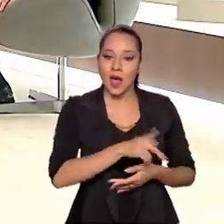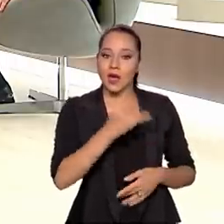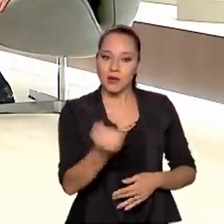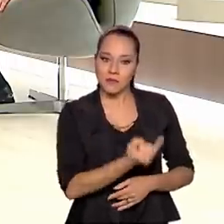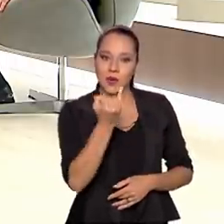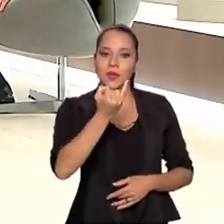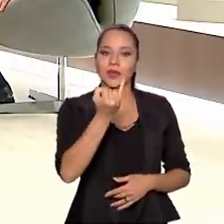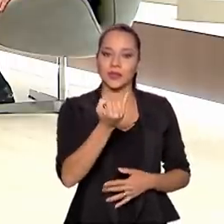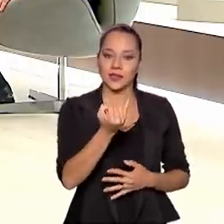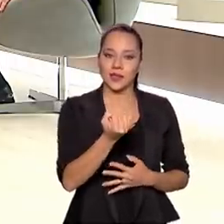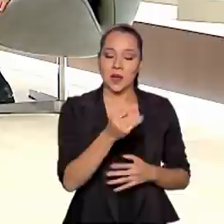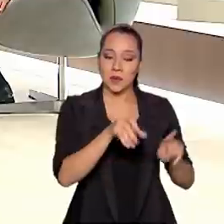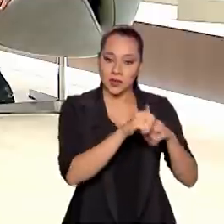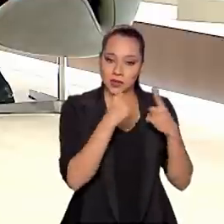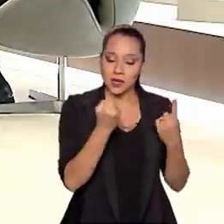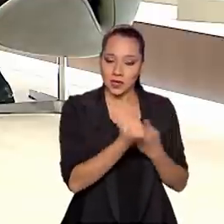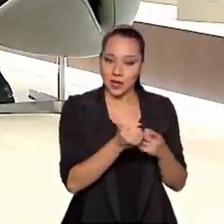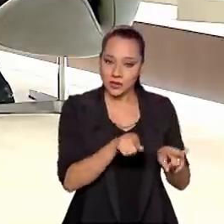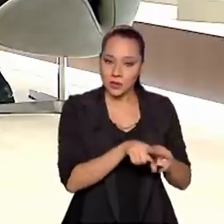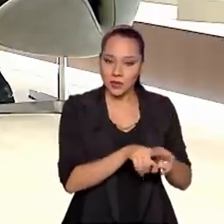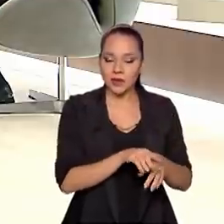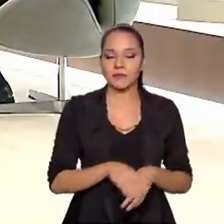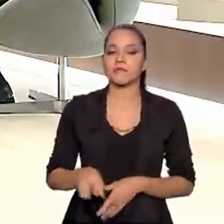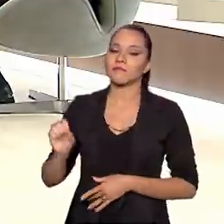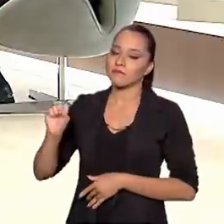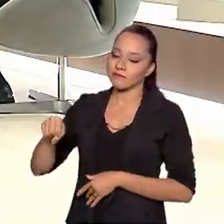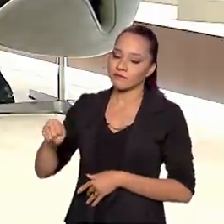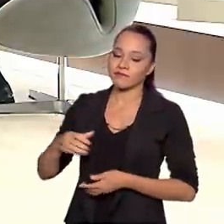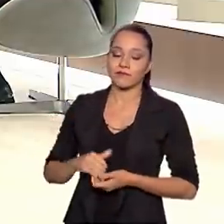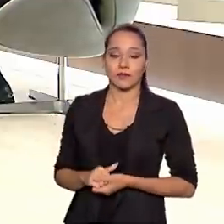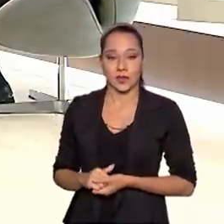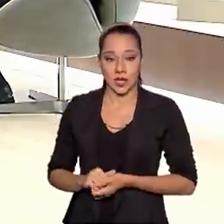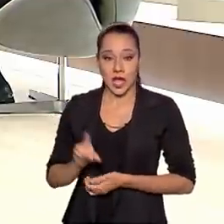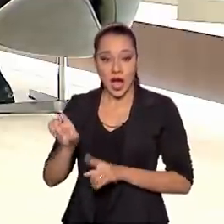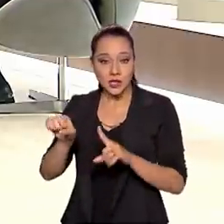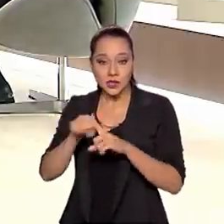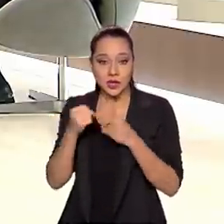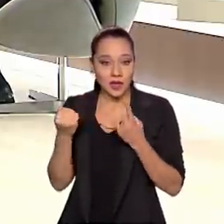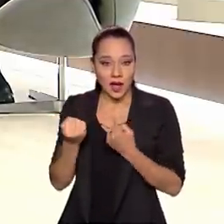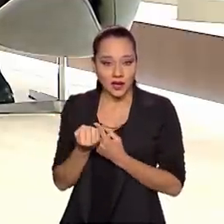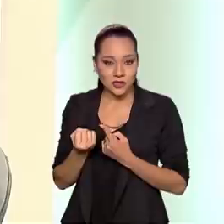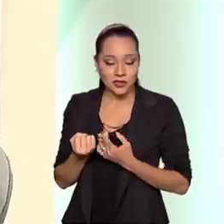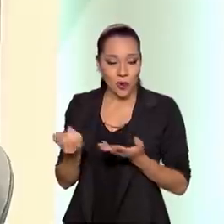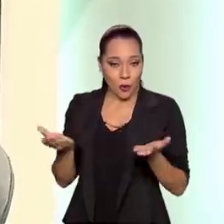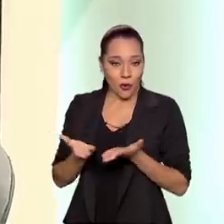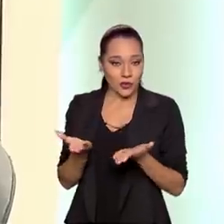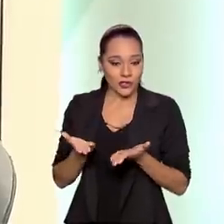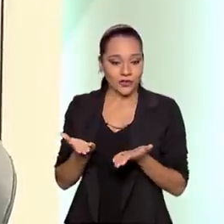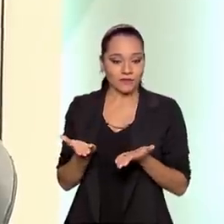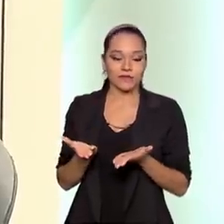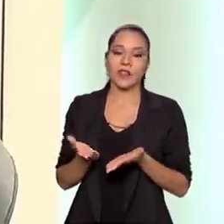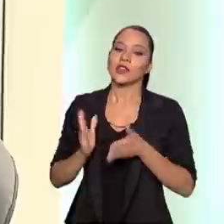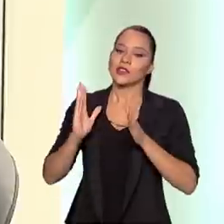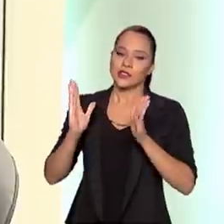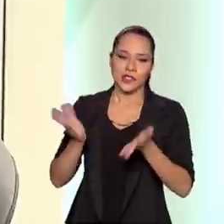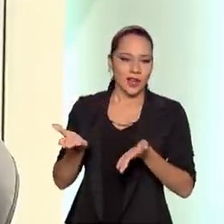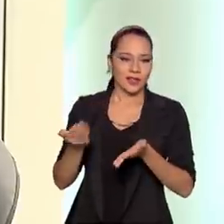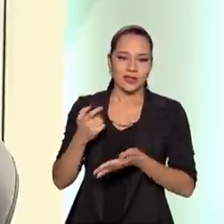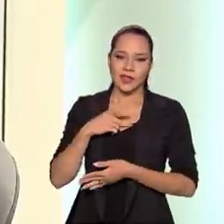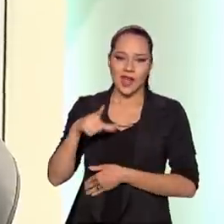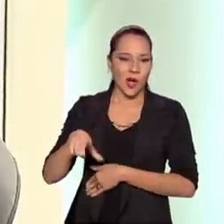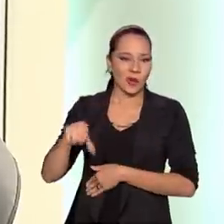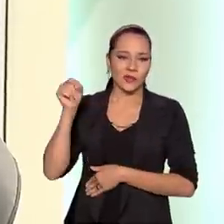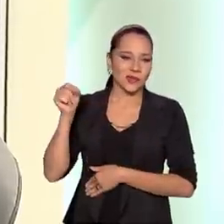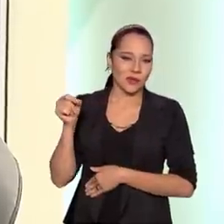essenciais para a sociedade também. Isso. Paulo, a sociedade atual já fez a